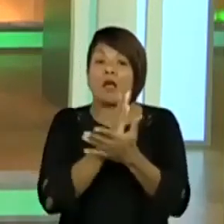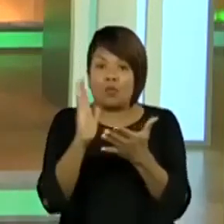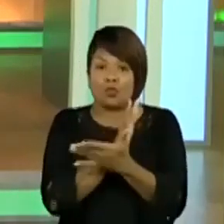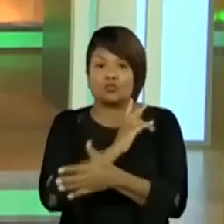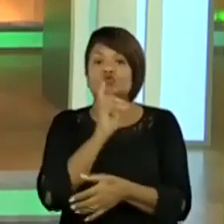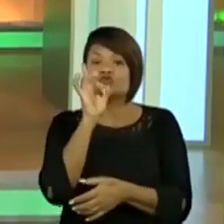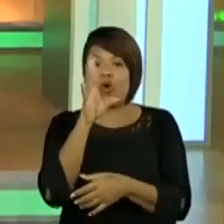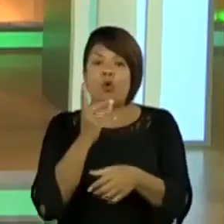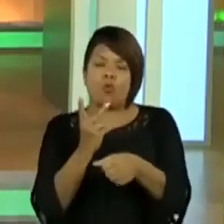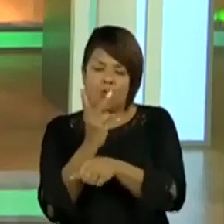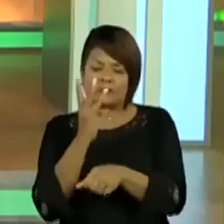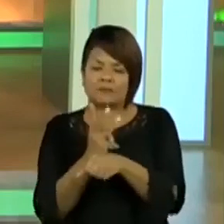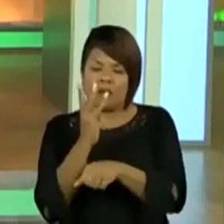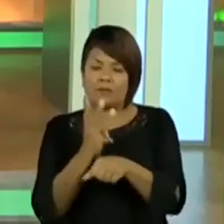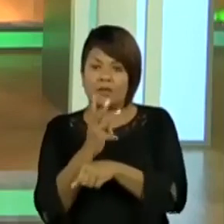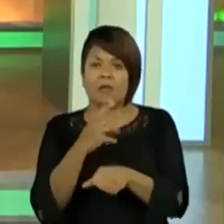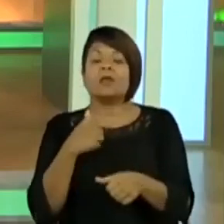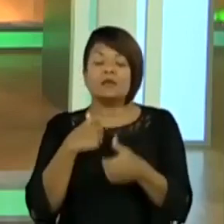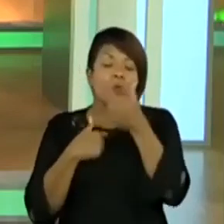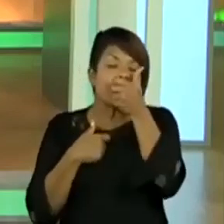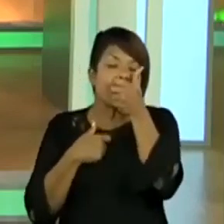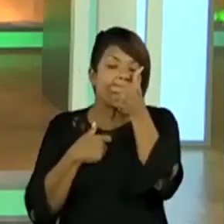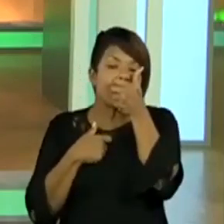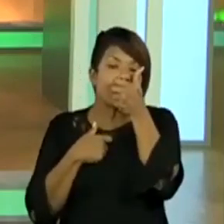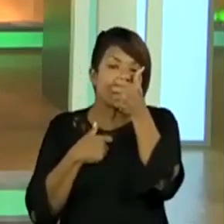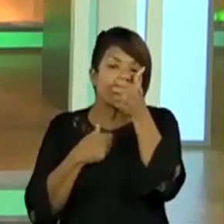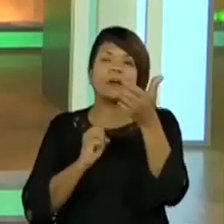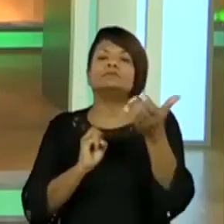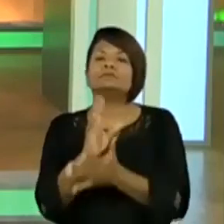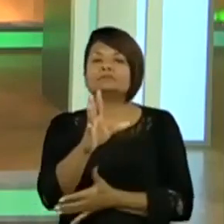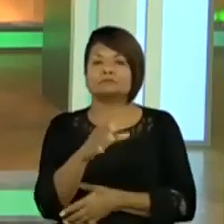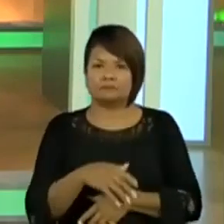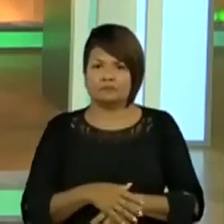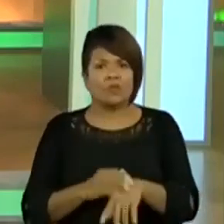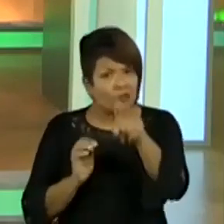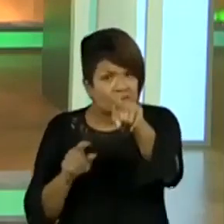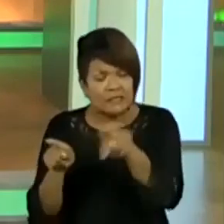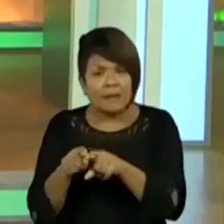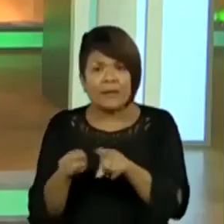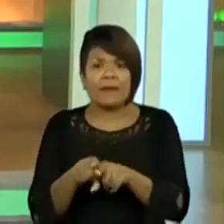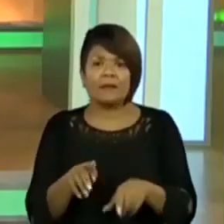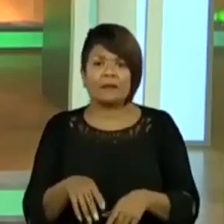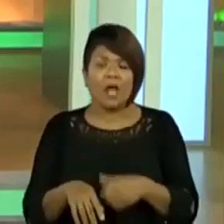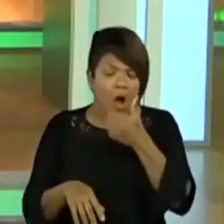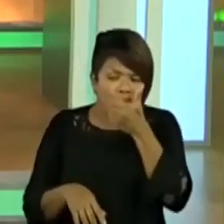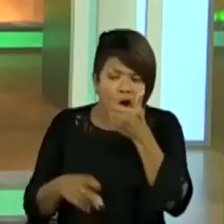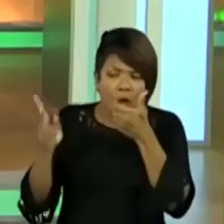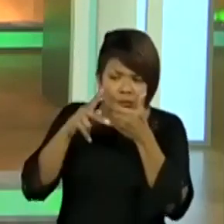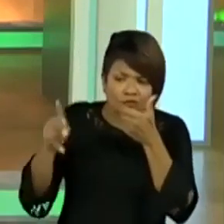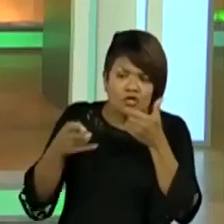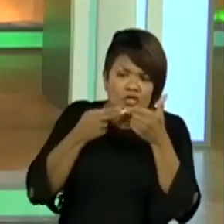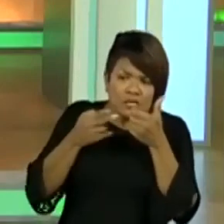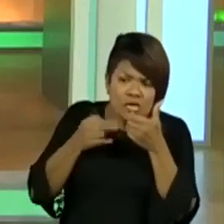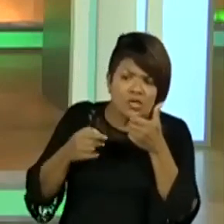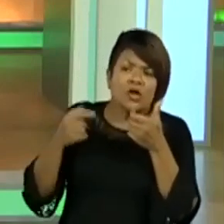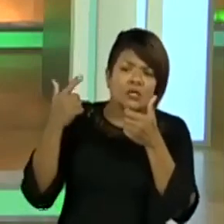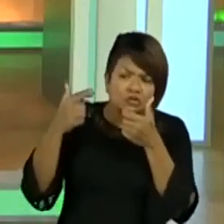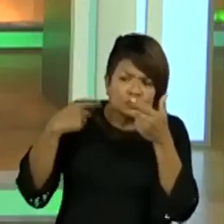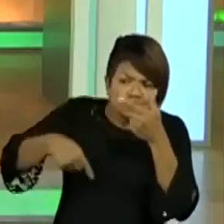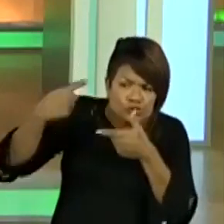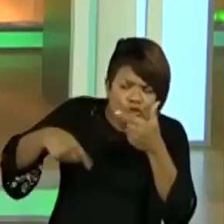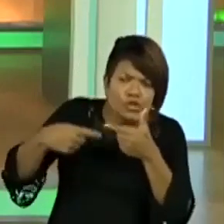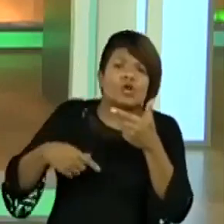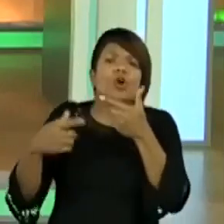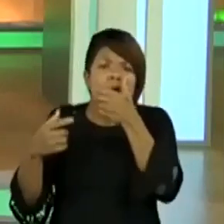WhatsApp, aí eu gravo um áudio e mando para eles. É assim, vocês também podem fazer isso. Grava um áudio, olha, a aula do professor Rodrigo, hoje ele discutiu problemas urbanos,